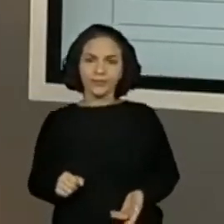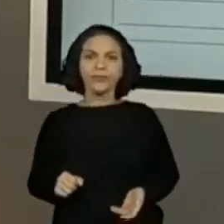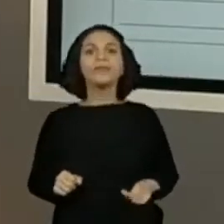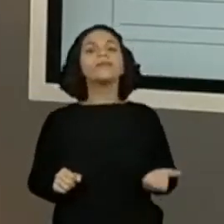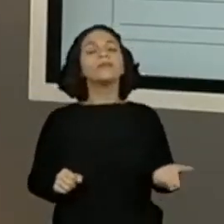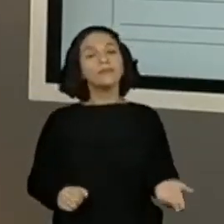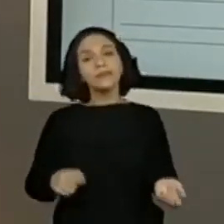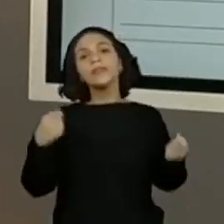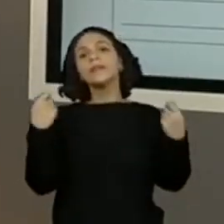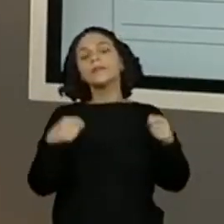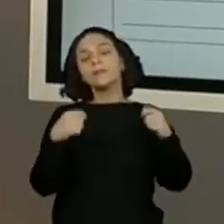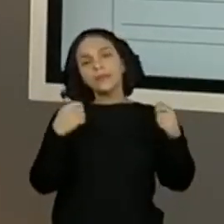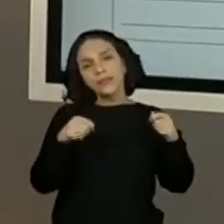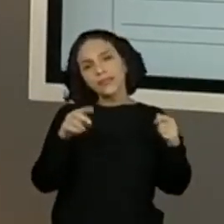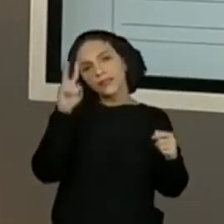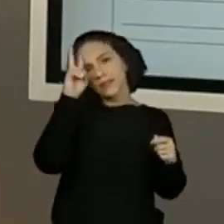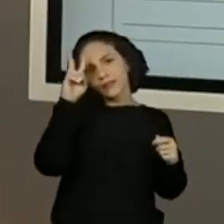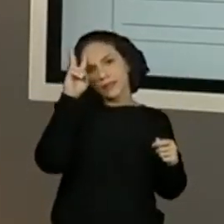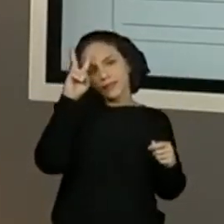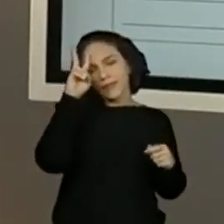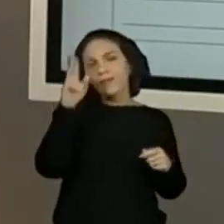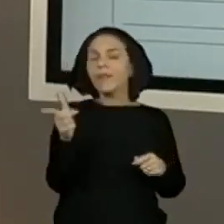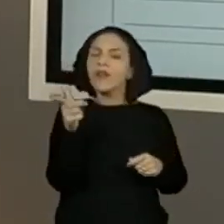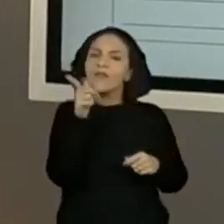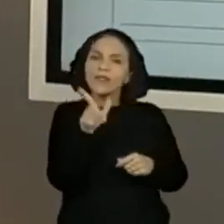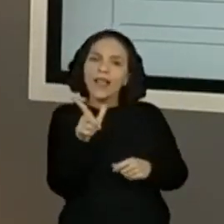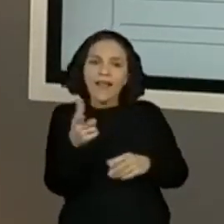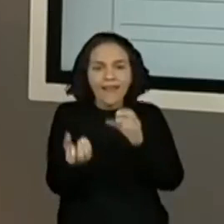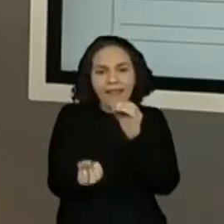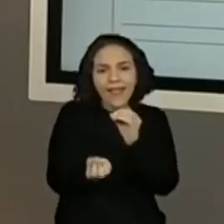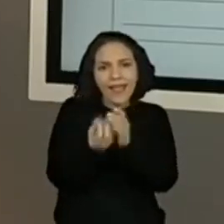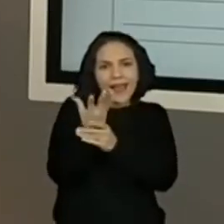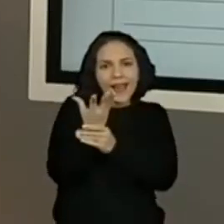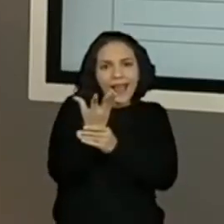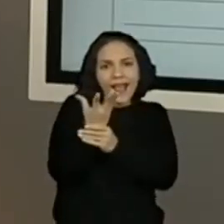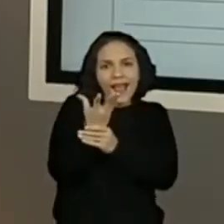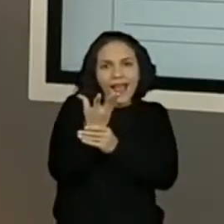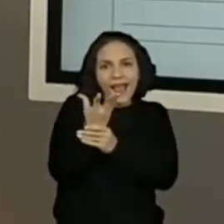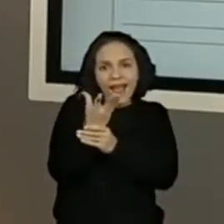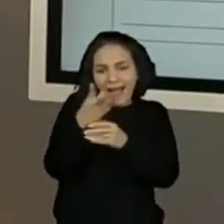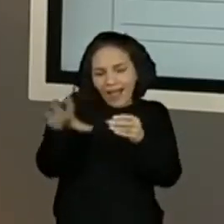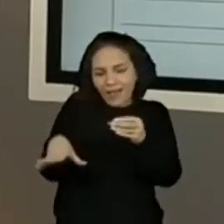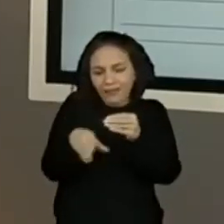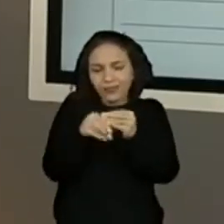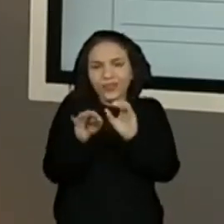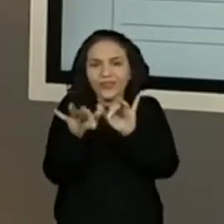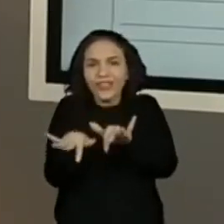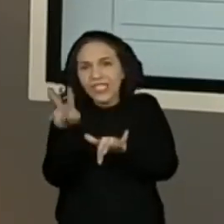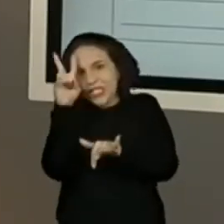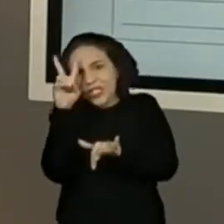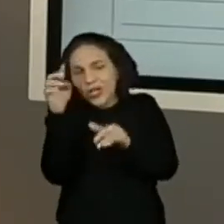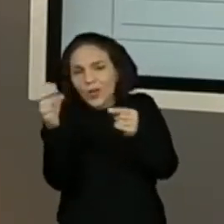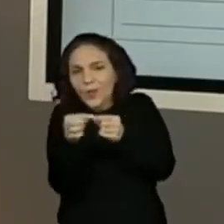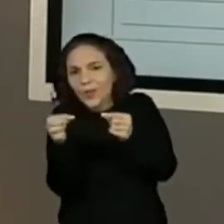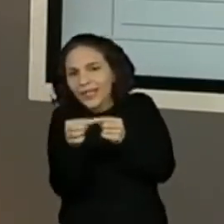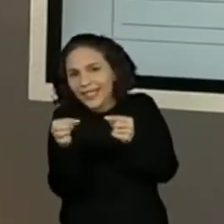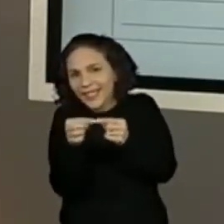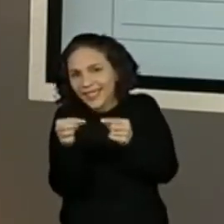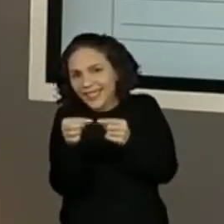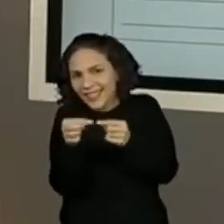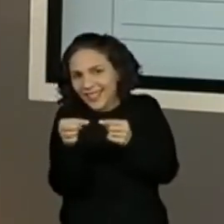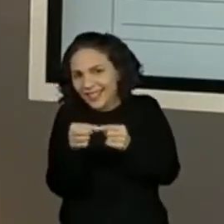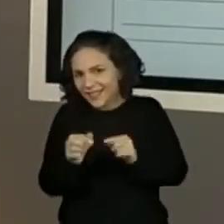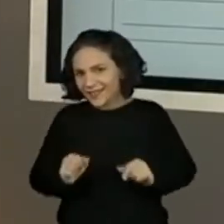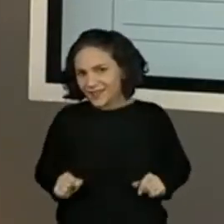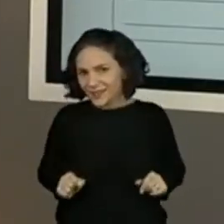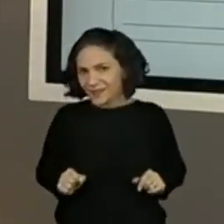precisa resgatar, porque a gente vai ter elementos para criar o nosso final de conto coerente, que combine com o que já